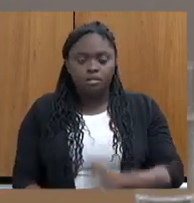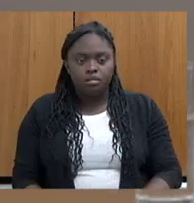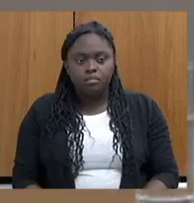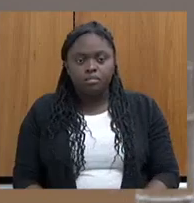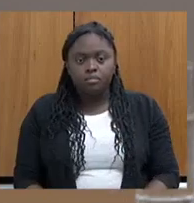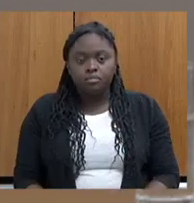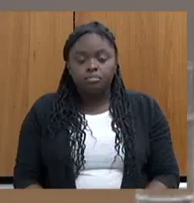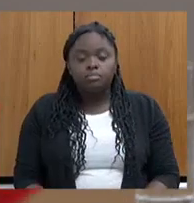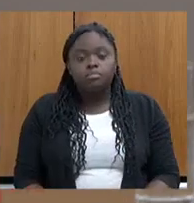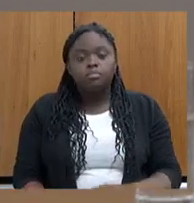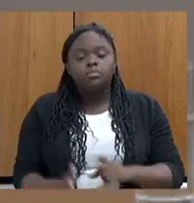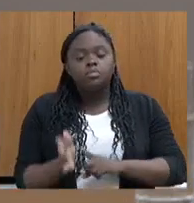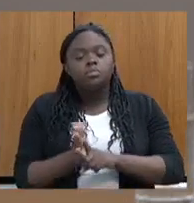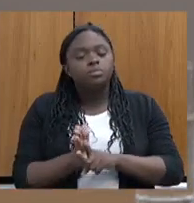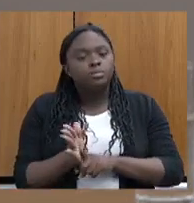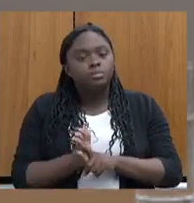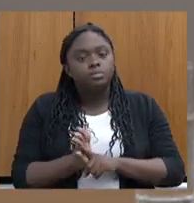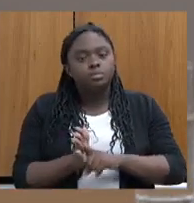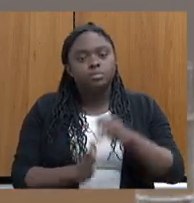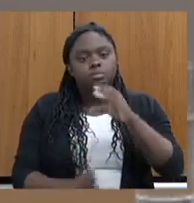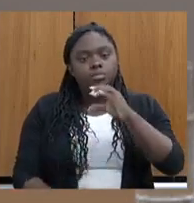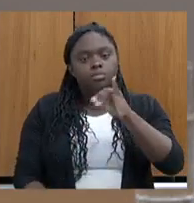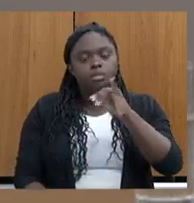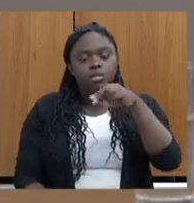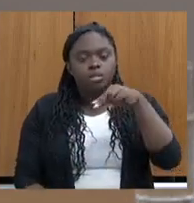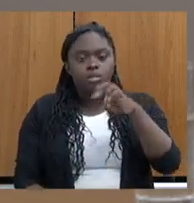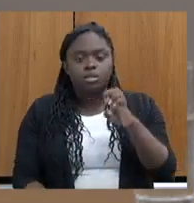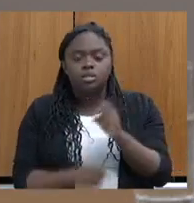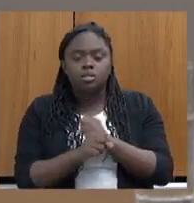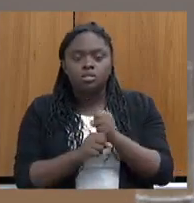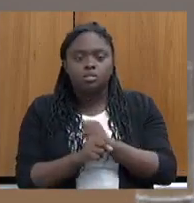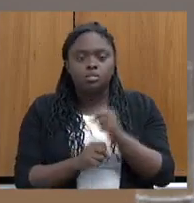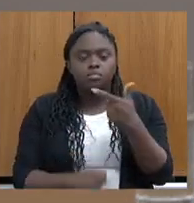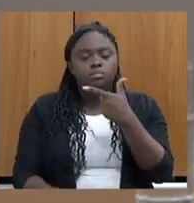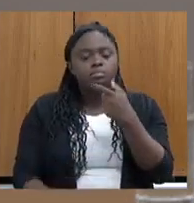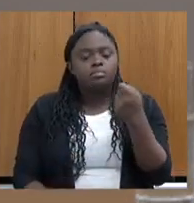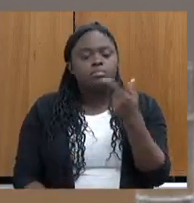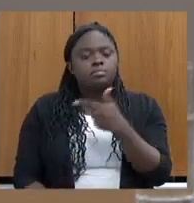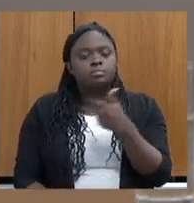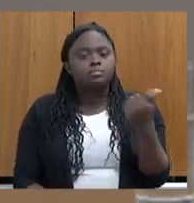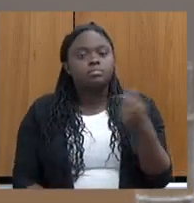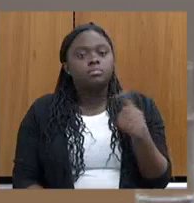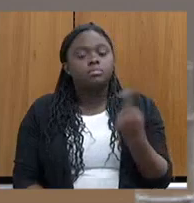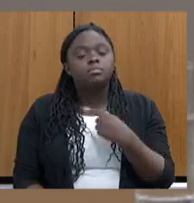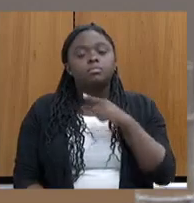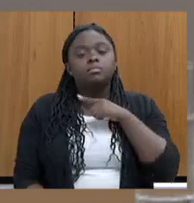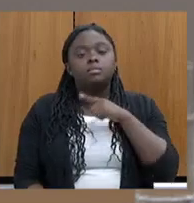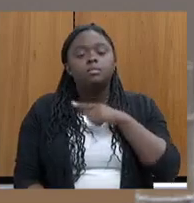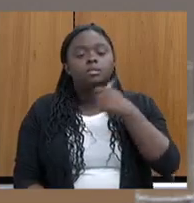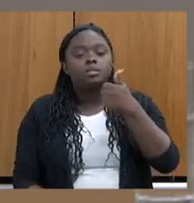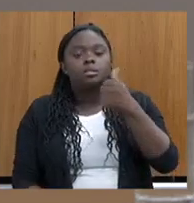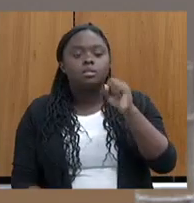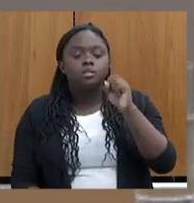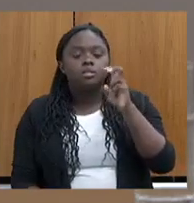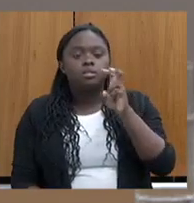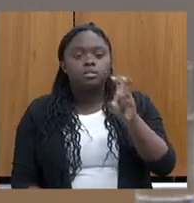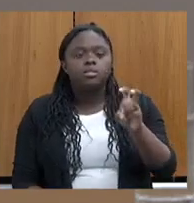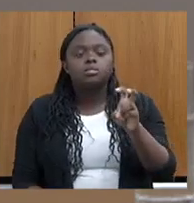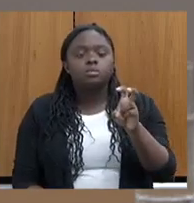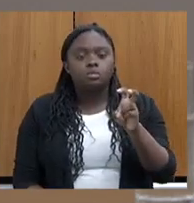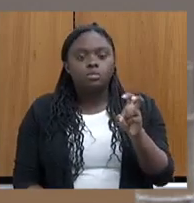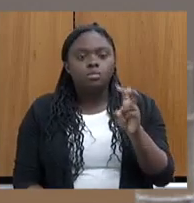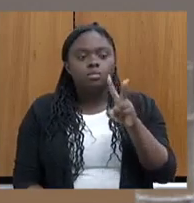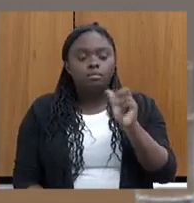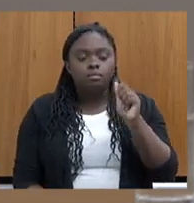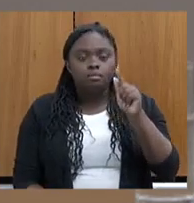Eu vou dar um dado do CINE, que é um dado público, do ano de 2021. Nós tivemos 185 ofertas de vaga